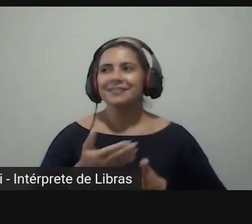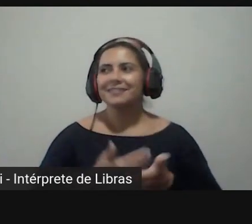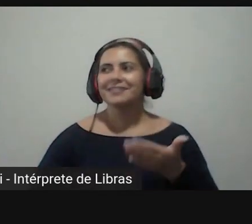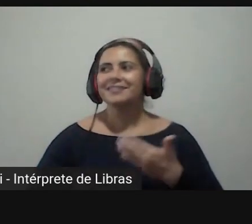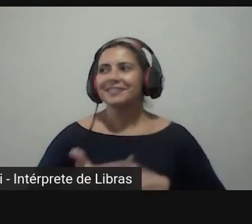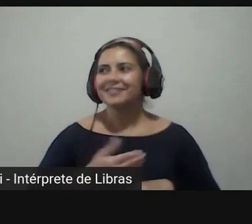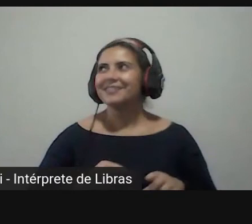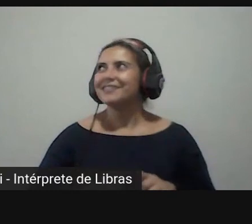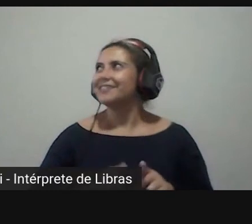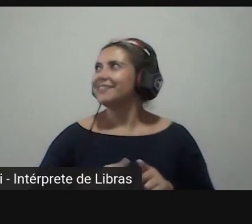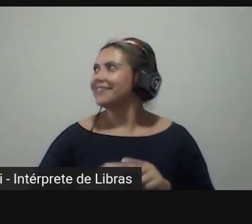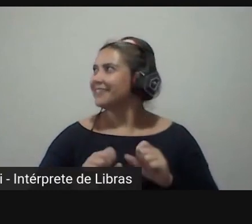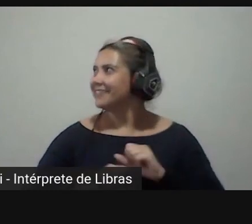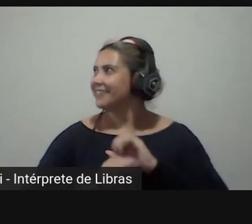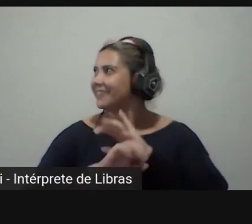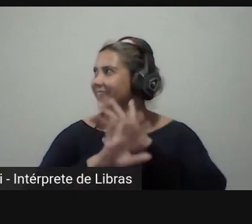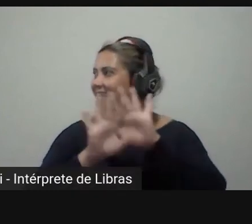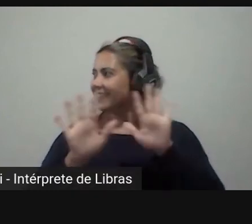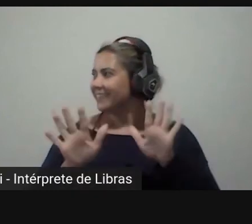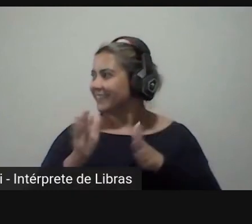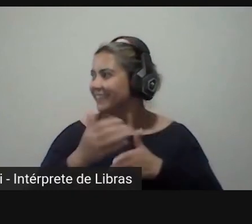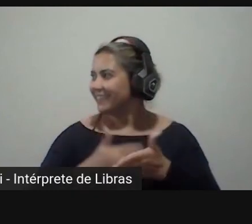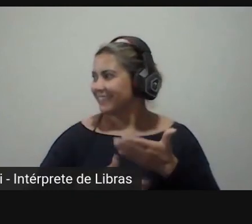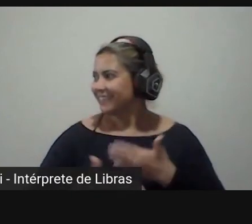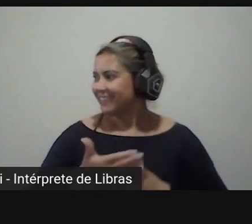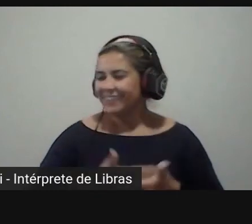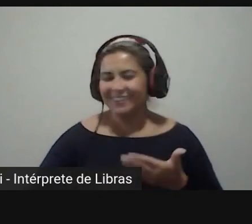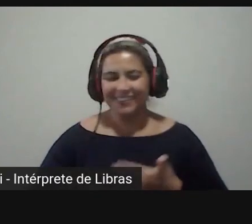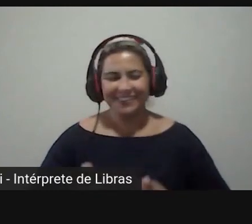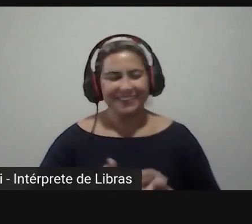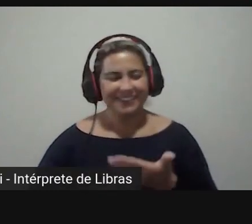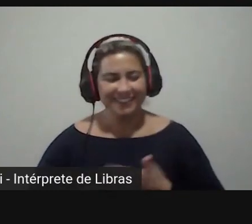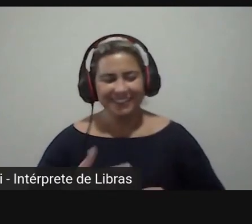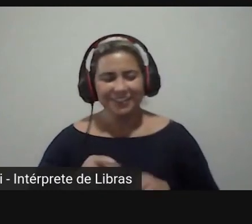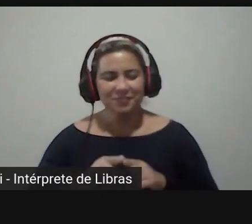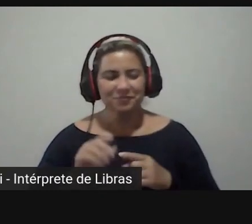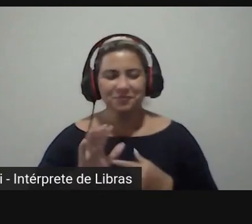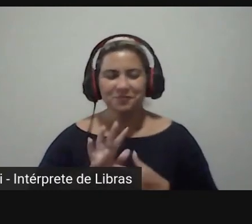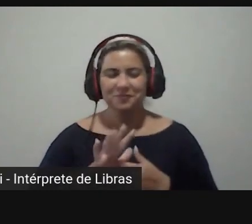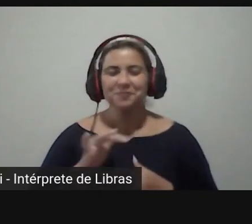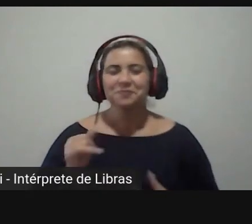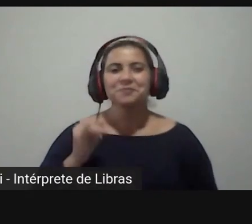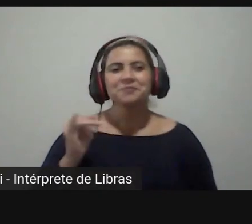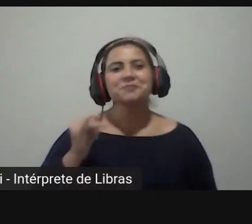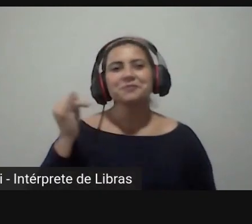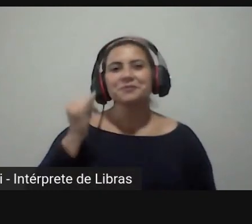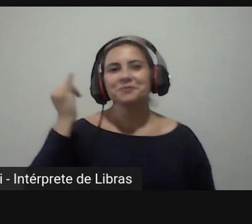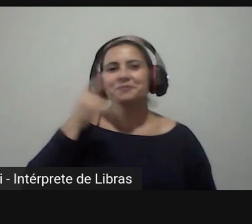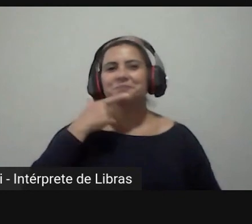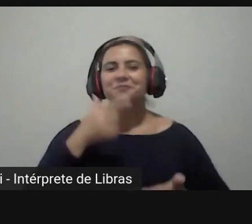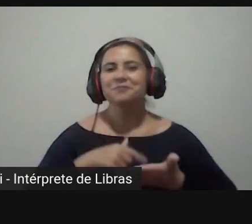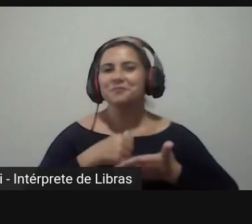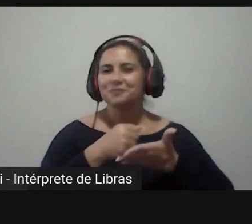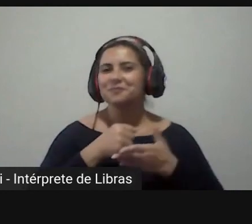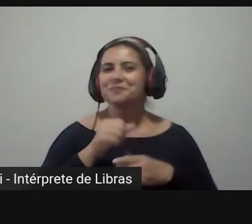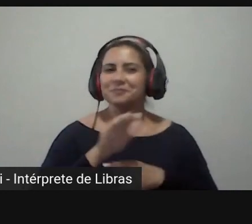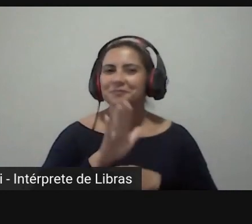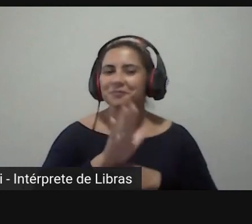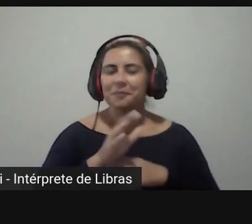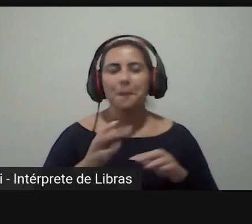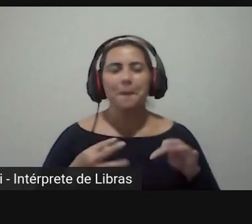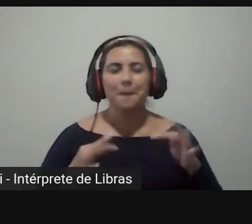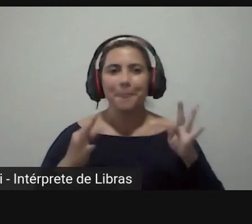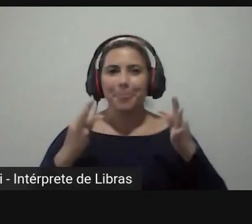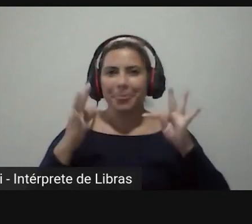emoção é um elemento que não pode ser dispensado por mais importante que sejam as contribuições da tecnologia